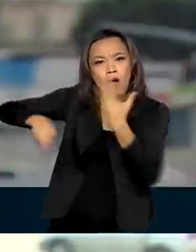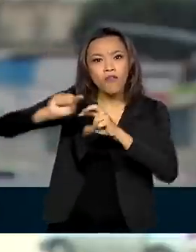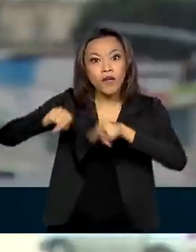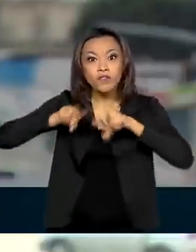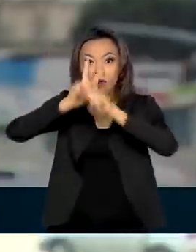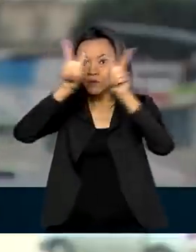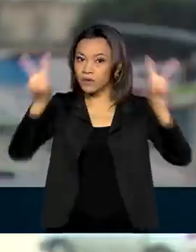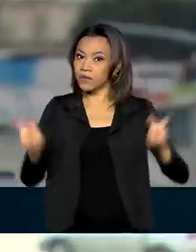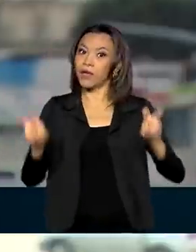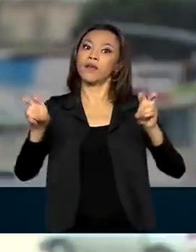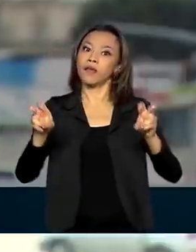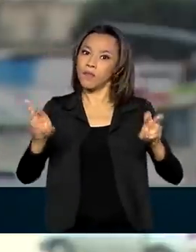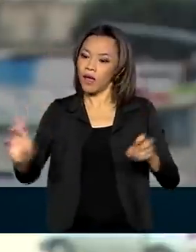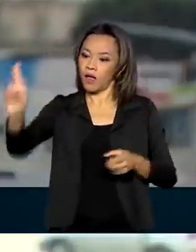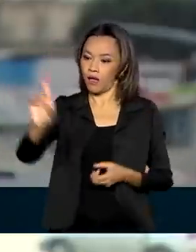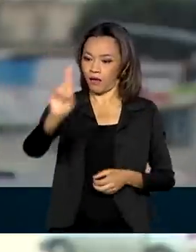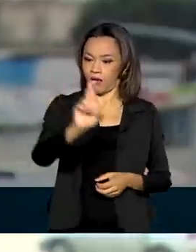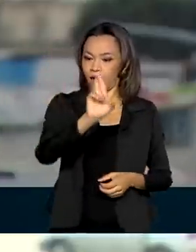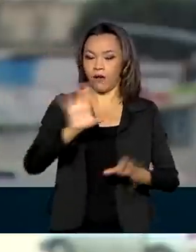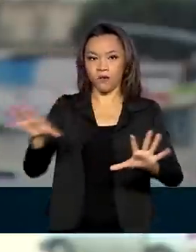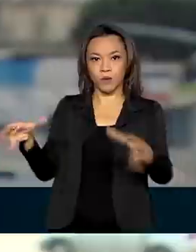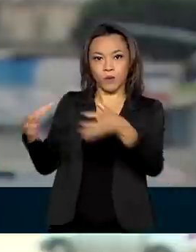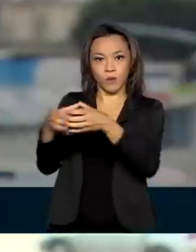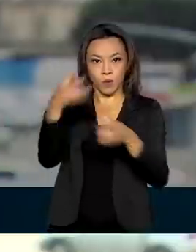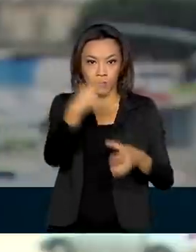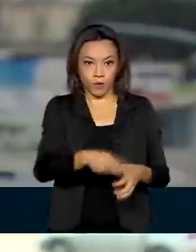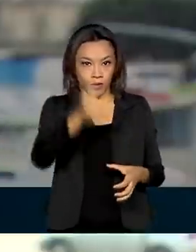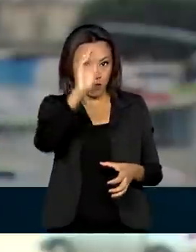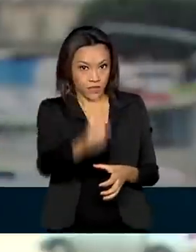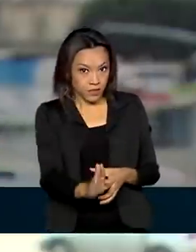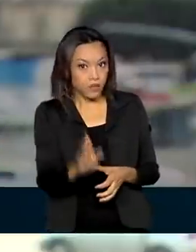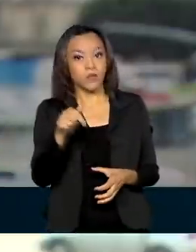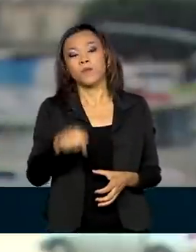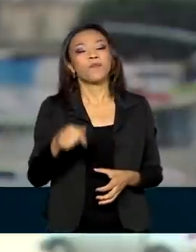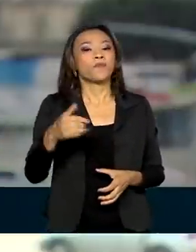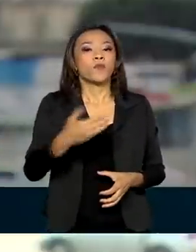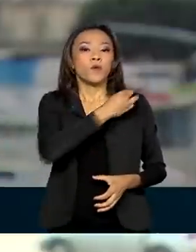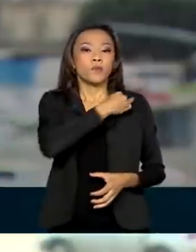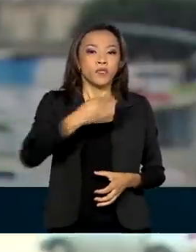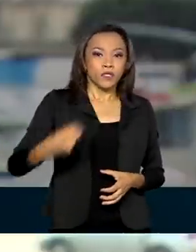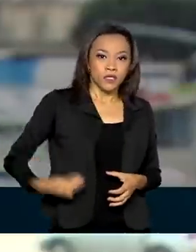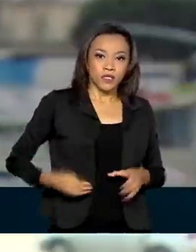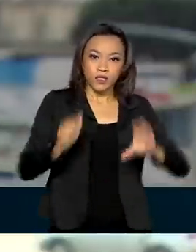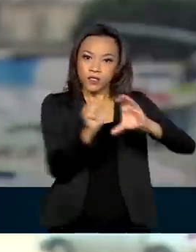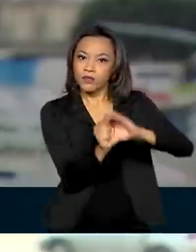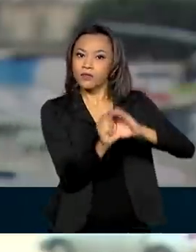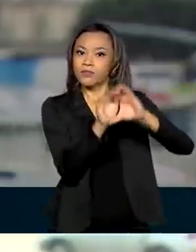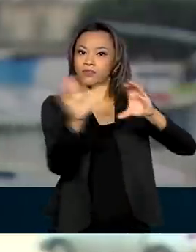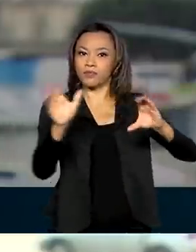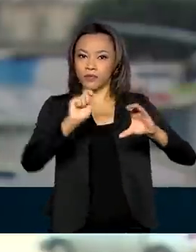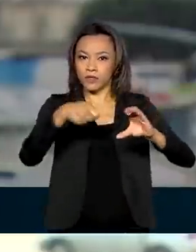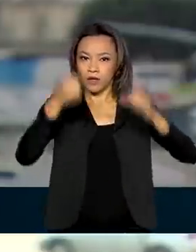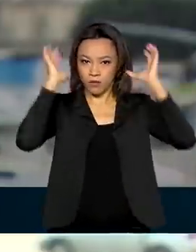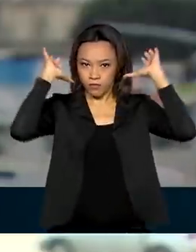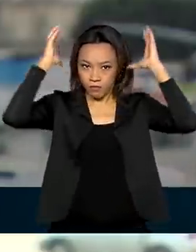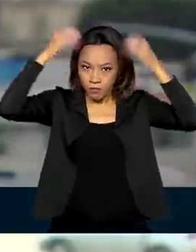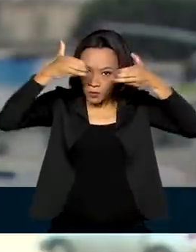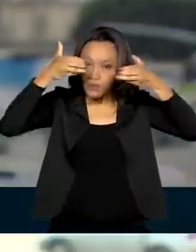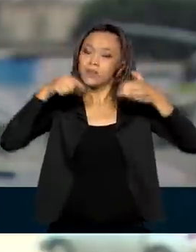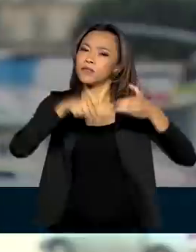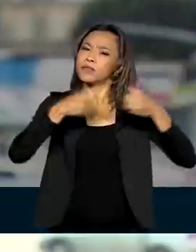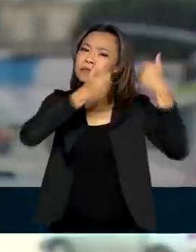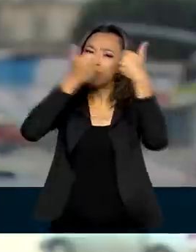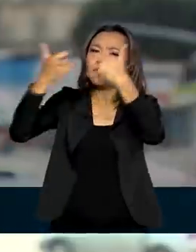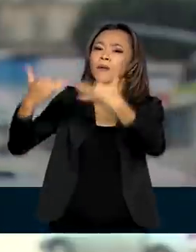entre os representantes do grupo. Daqui do Brasil, o ministro da Ciência, Tecnologia e Inovação, Marcos Pontes,